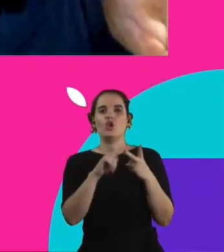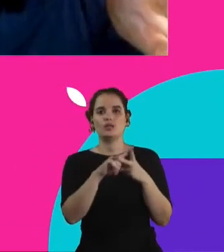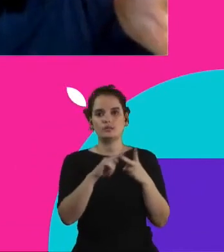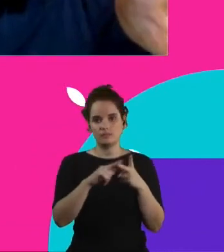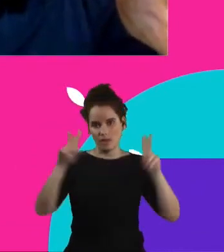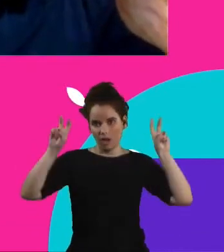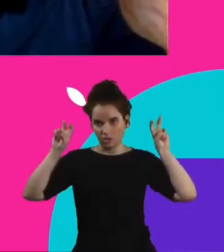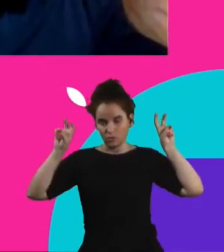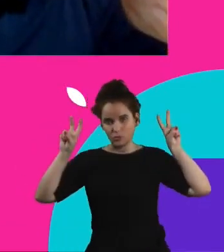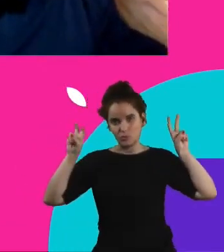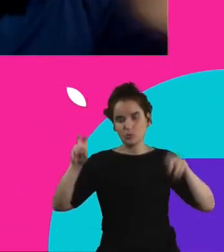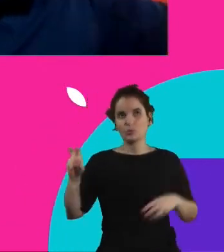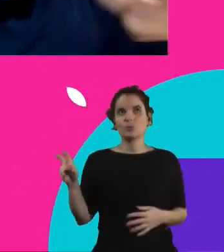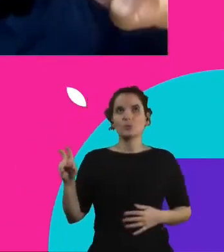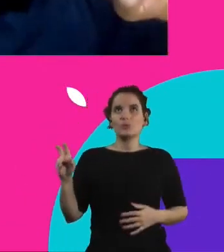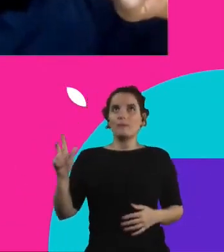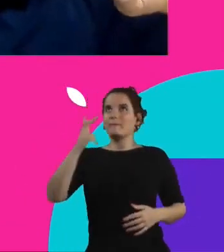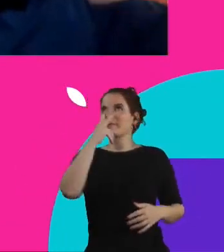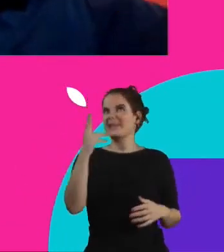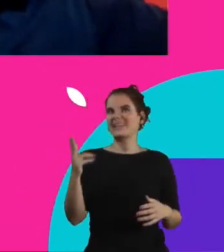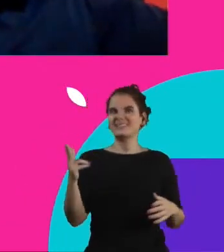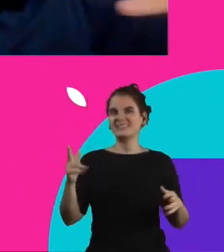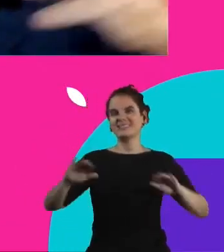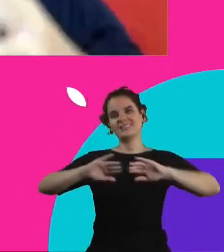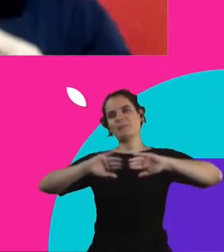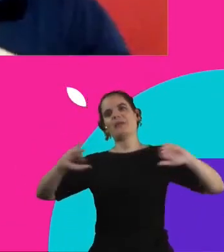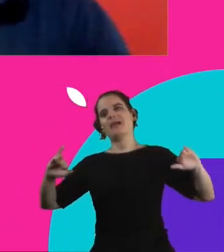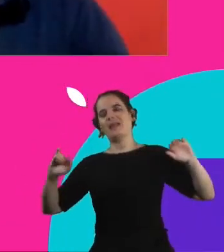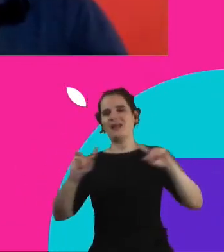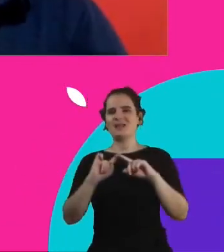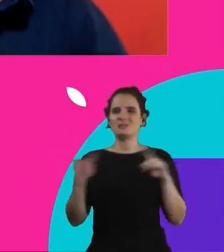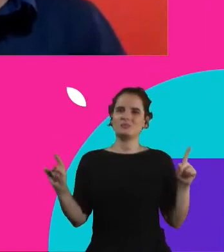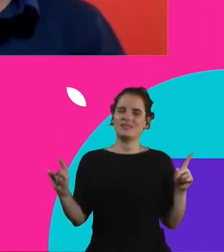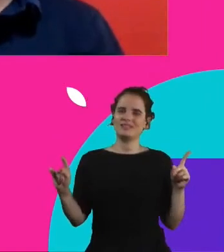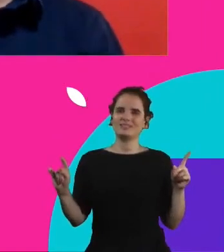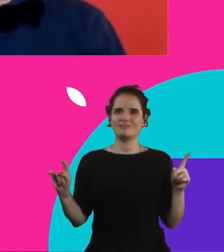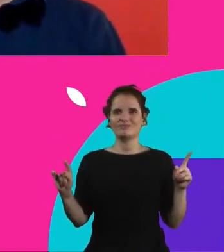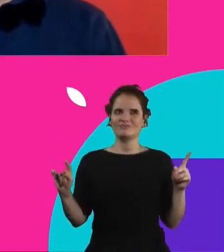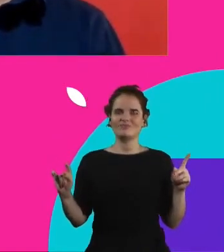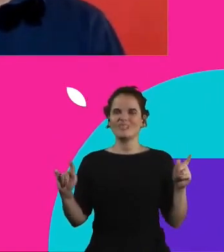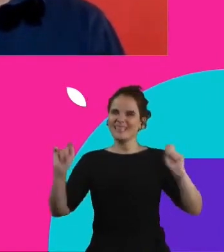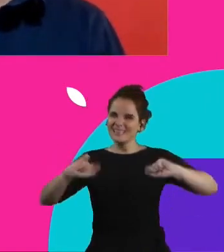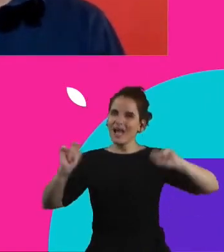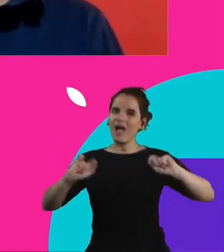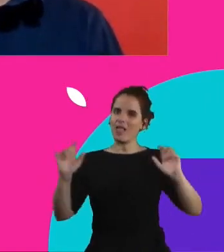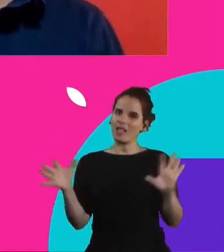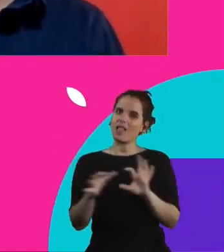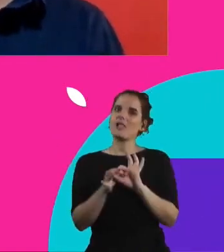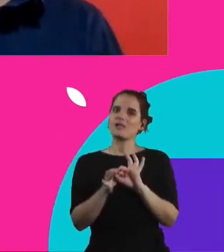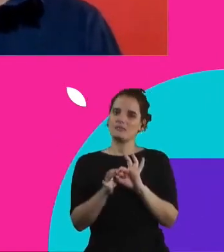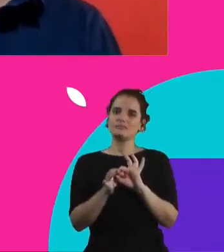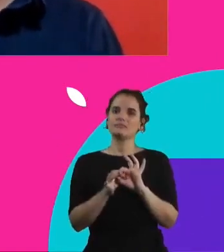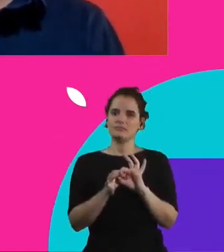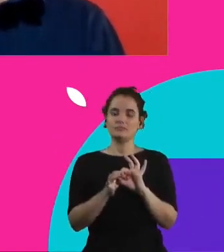é é longe um do outro onde um poderia ser a solução do outro então eu não sei se você